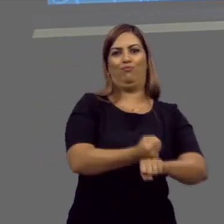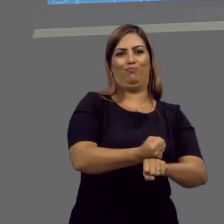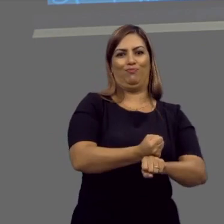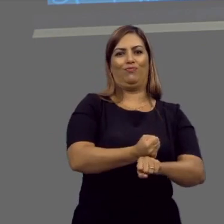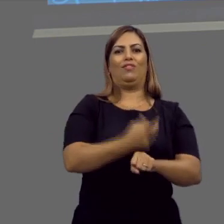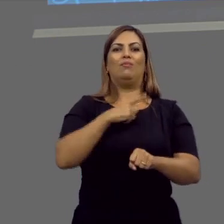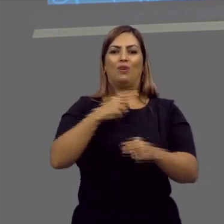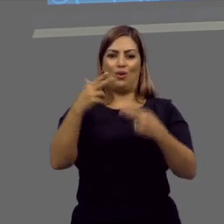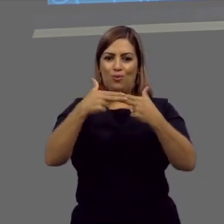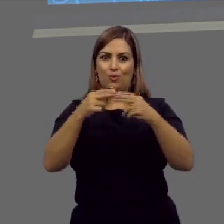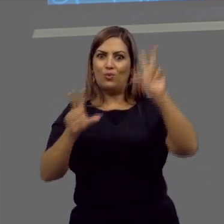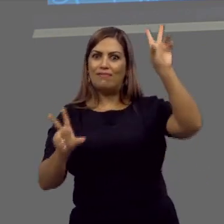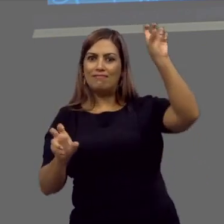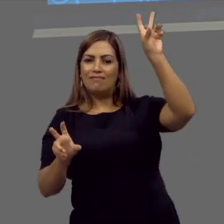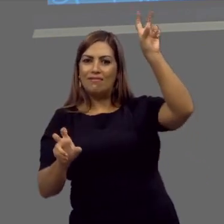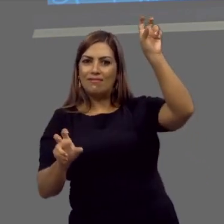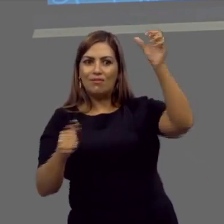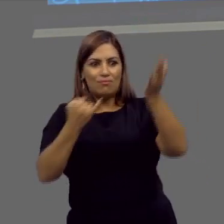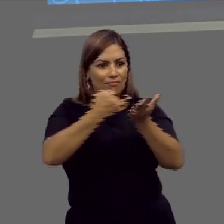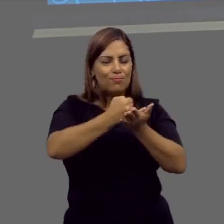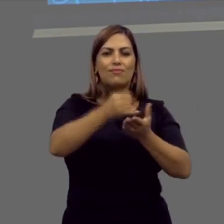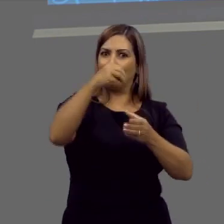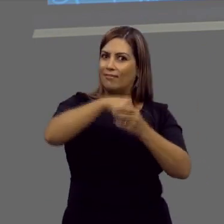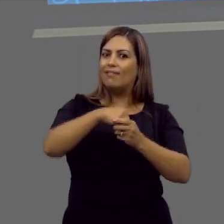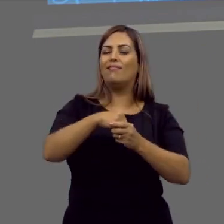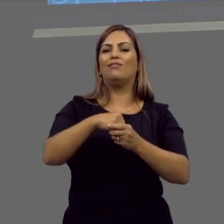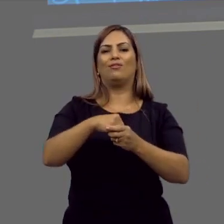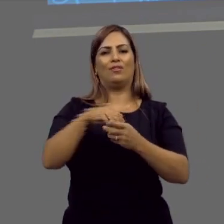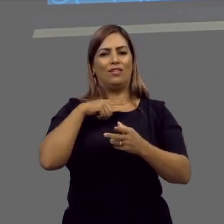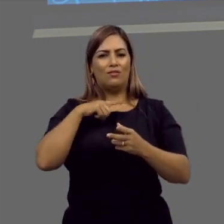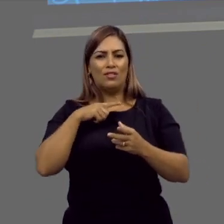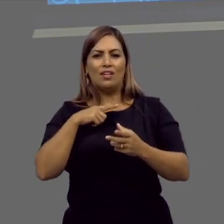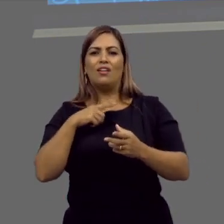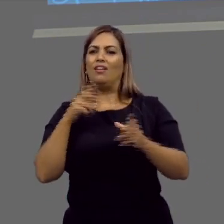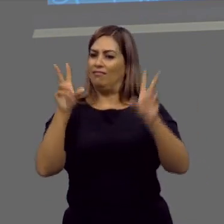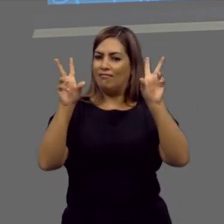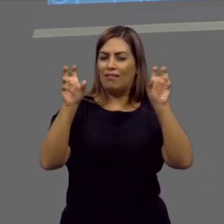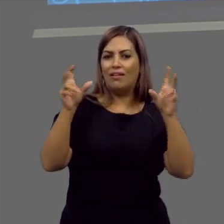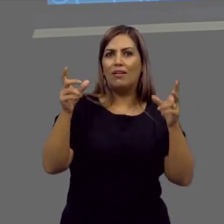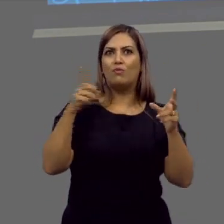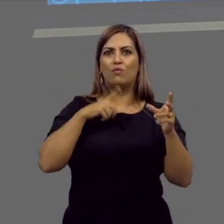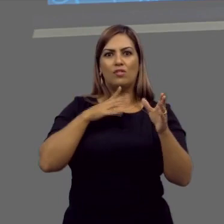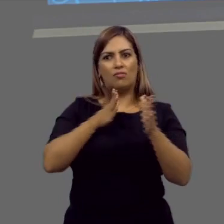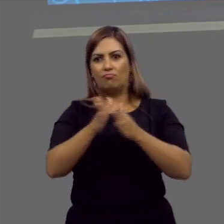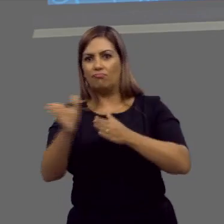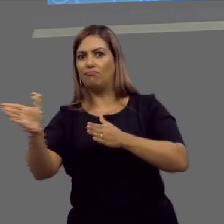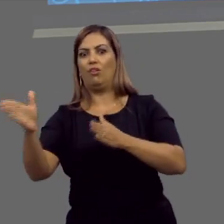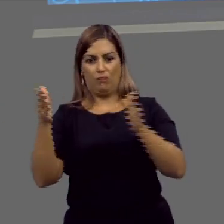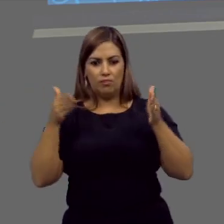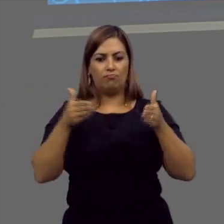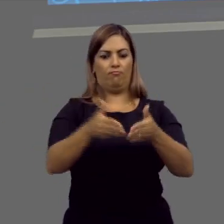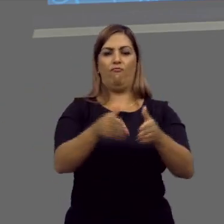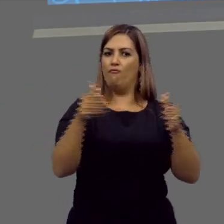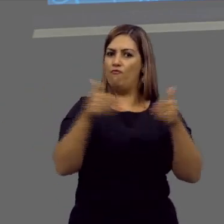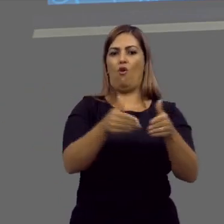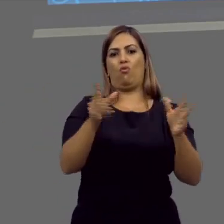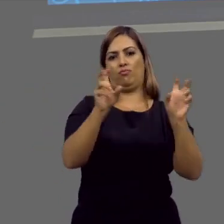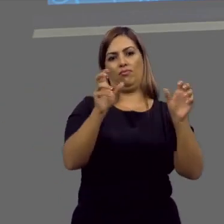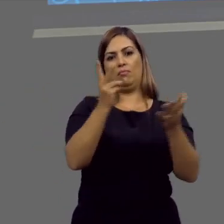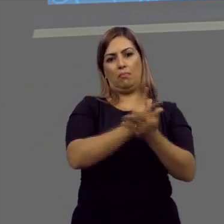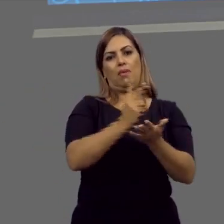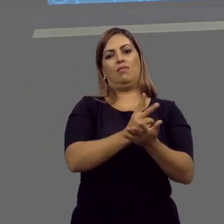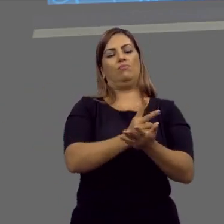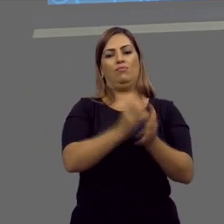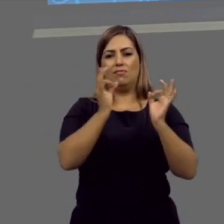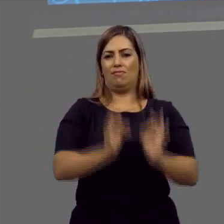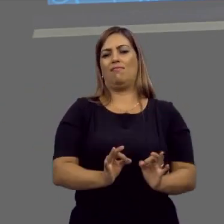afinal, você usou o quê? Citação para iniciar. Que você colocou o tema. Ou seja, você não fugiu da parte do assunto,